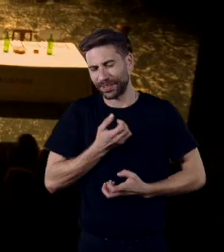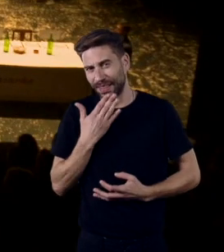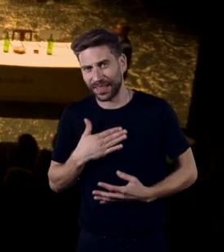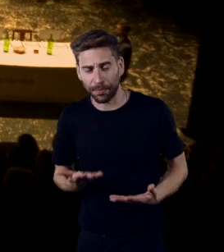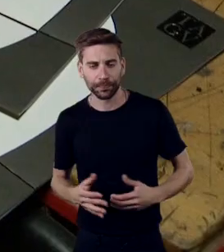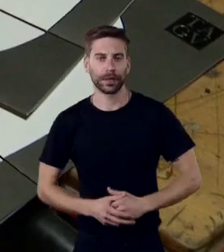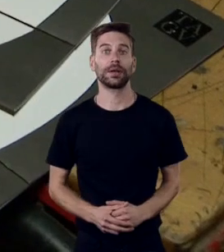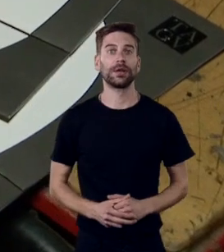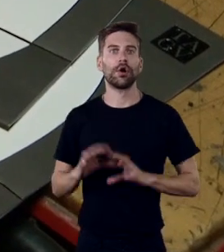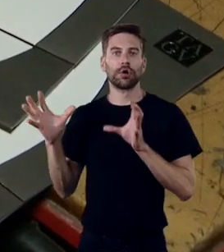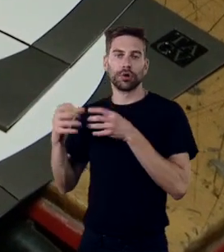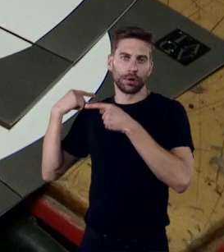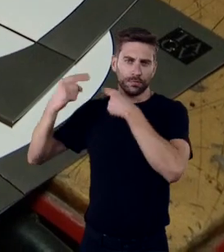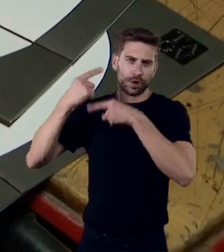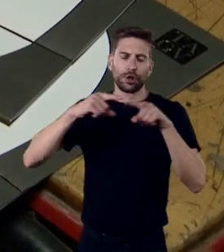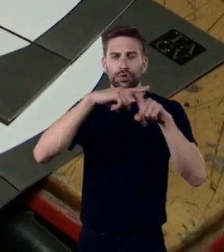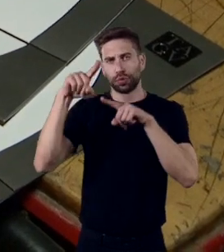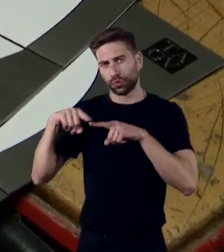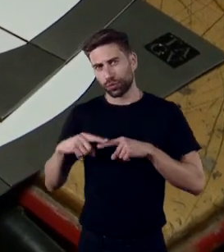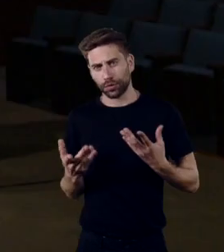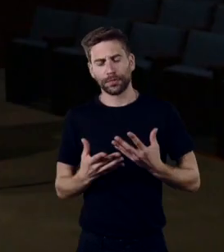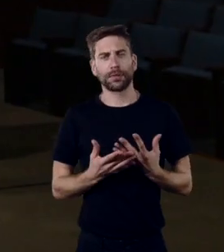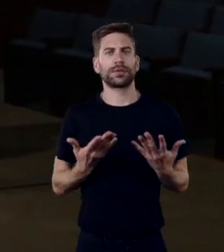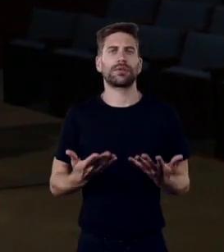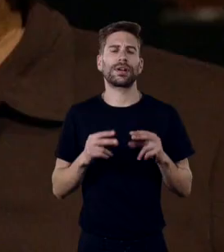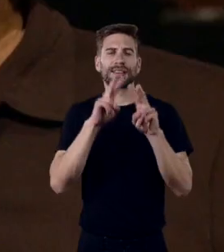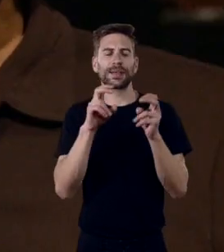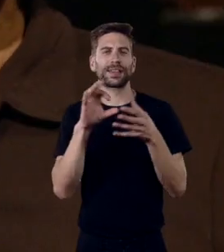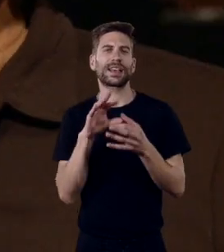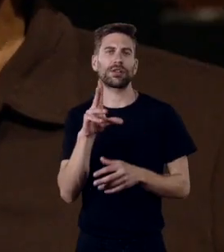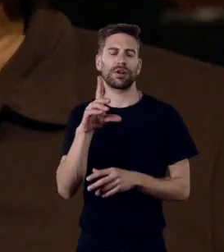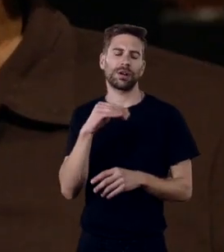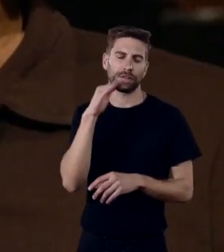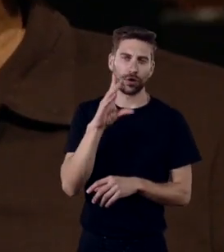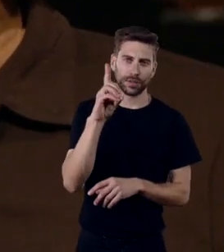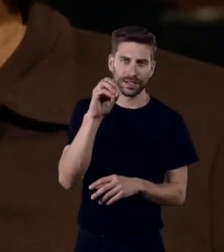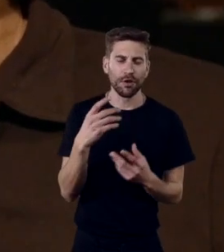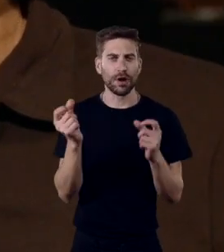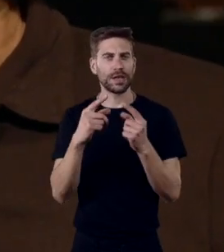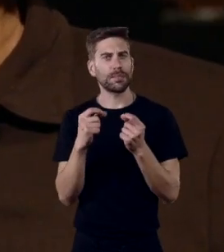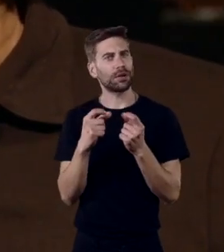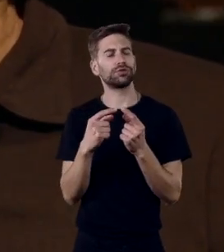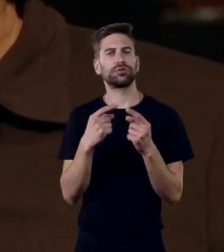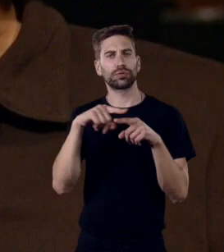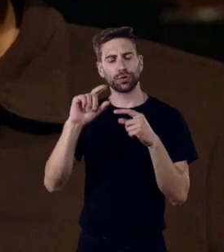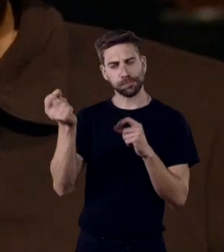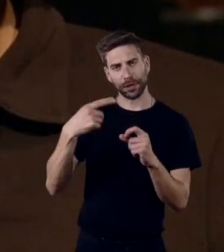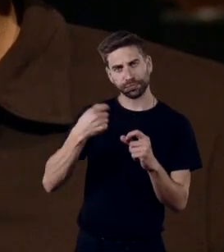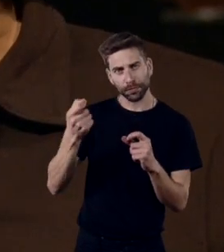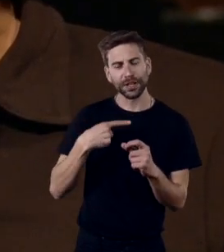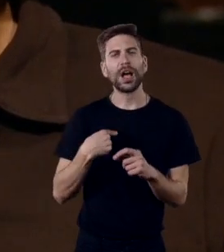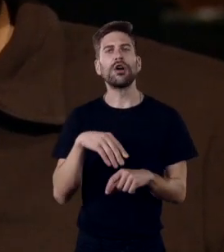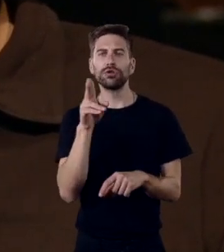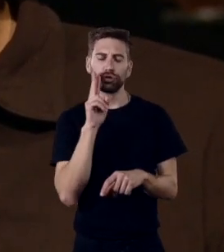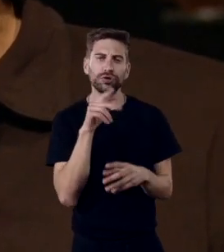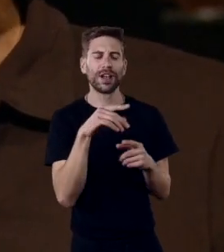Transcendem gerações. Ainda agora, quando falávamos destes 60 anos, recebemos e-mails de várias pessoas a dizer eu estive lá, era o ano 64,